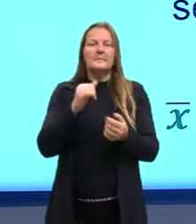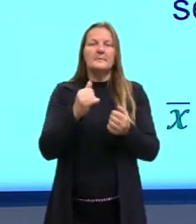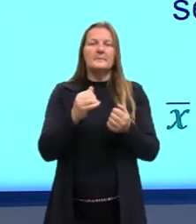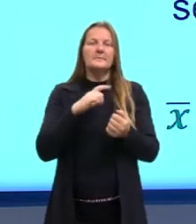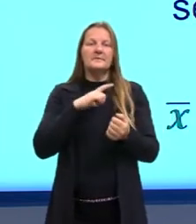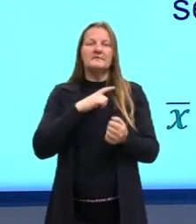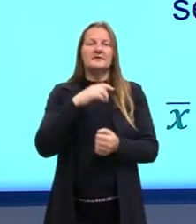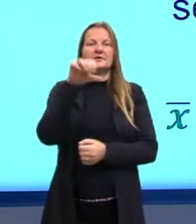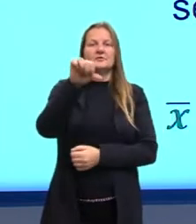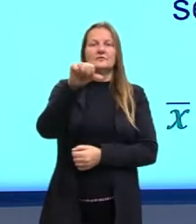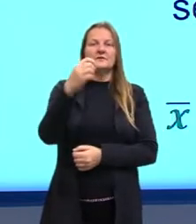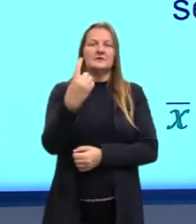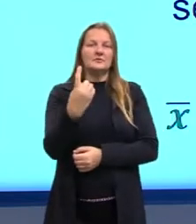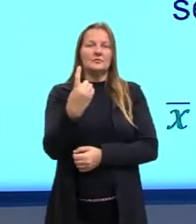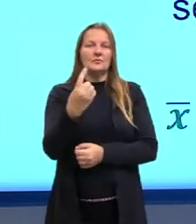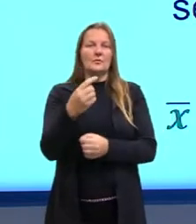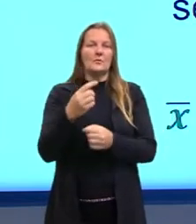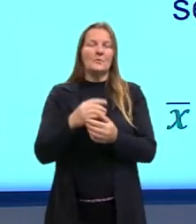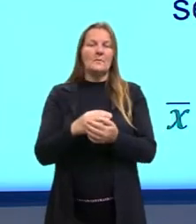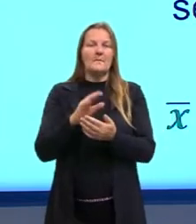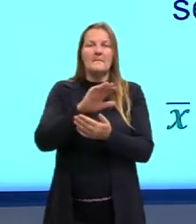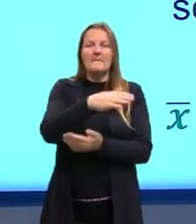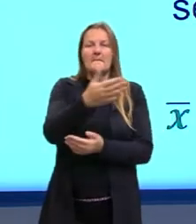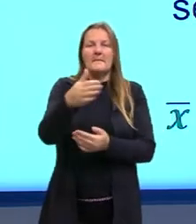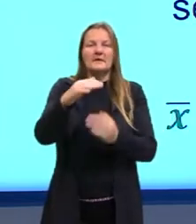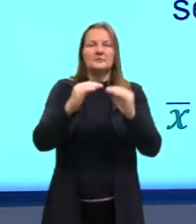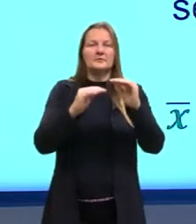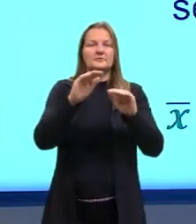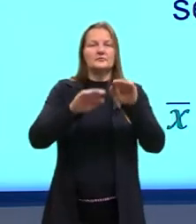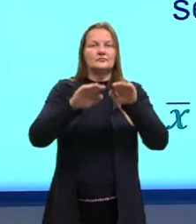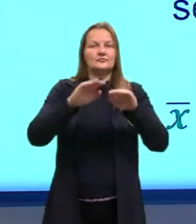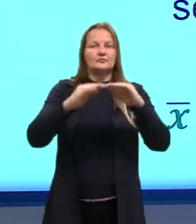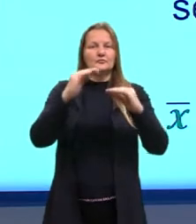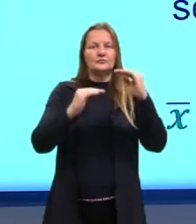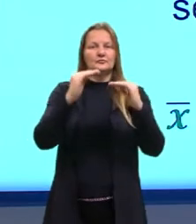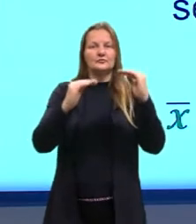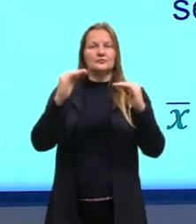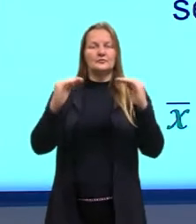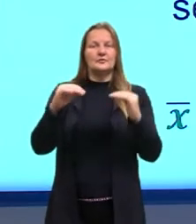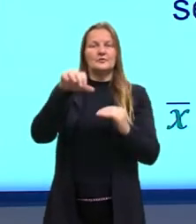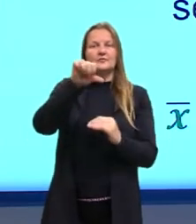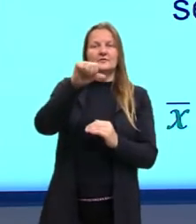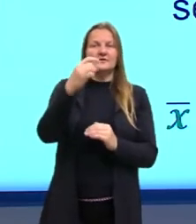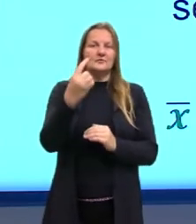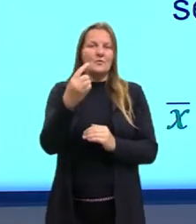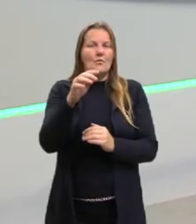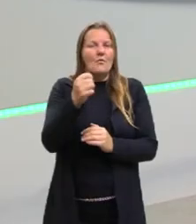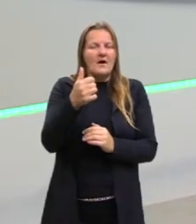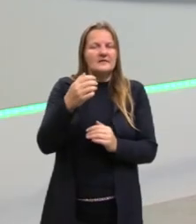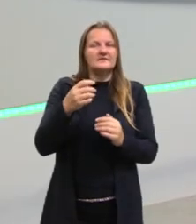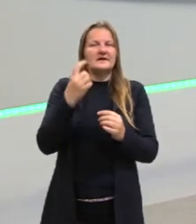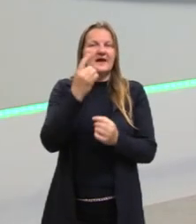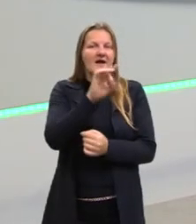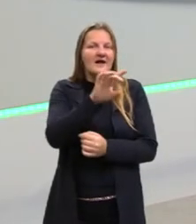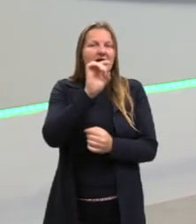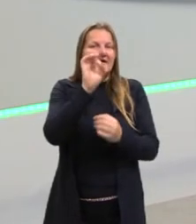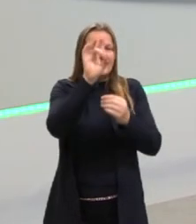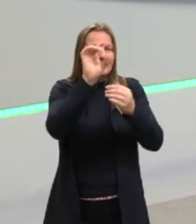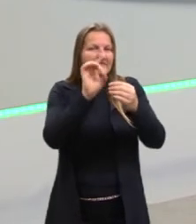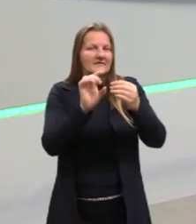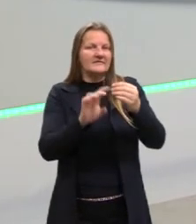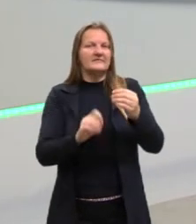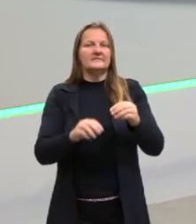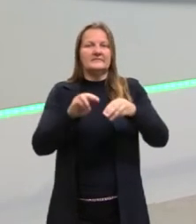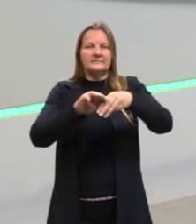de 91 pontos por partida. Essa seria o cálculo da média aritmética.